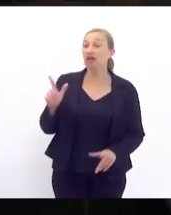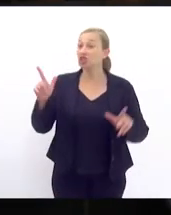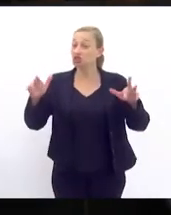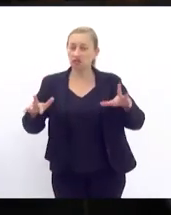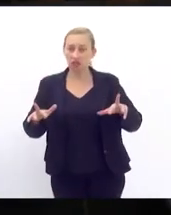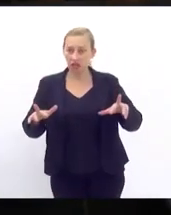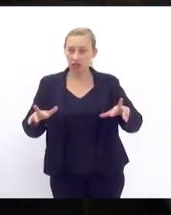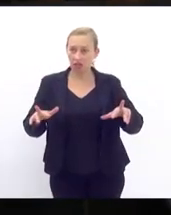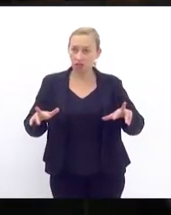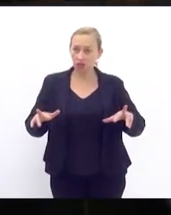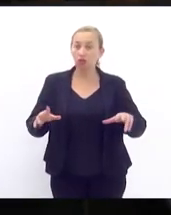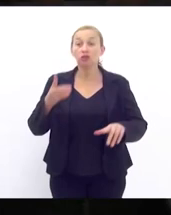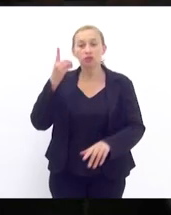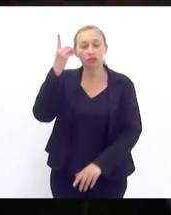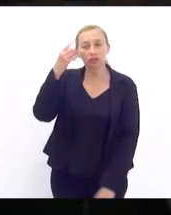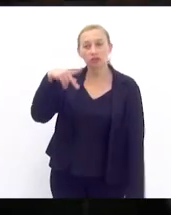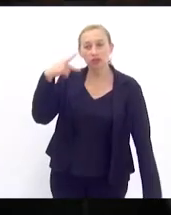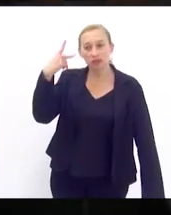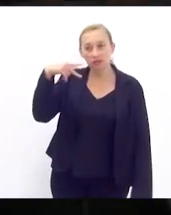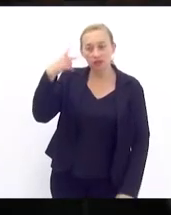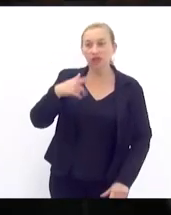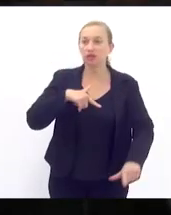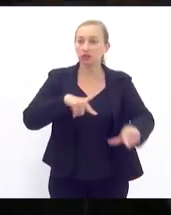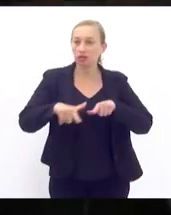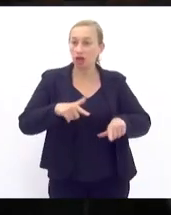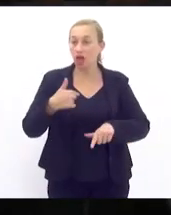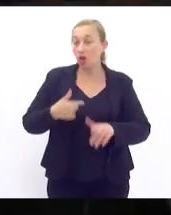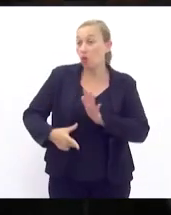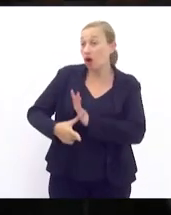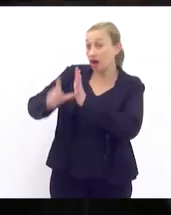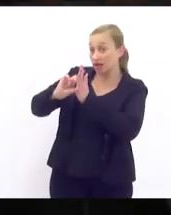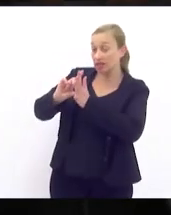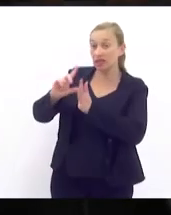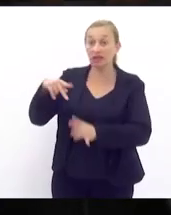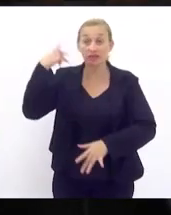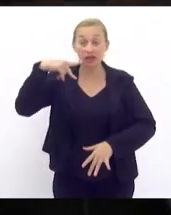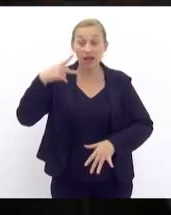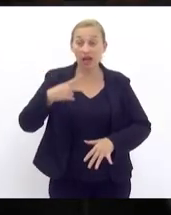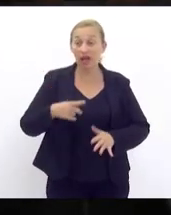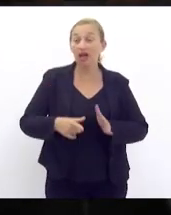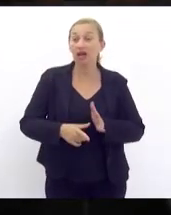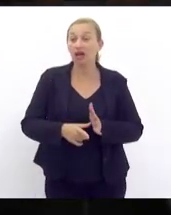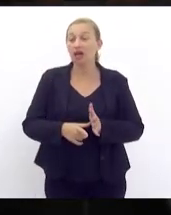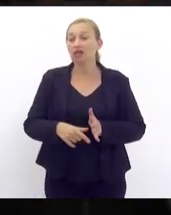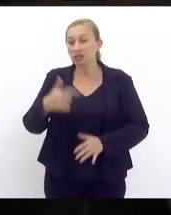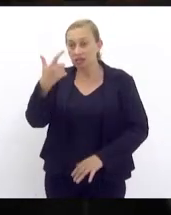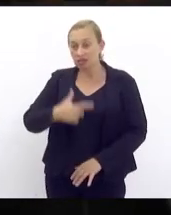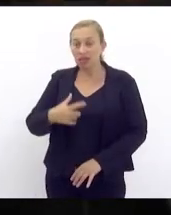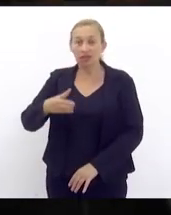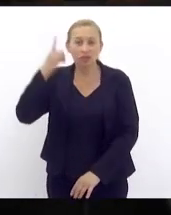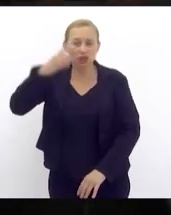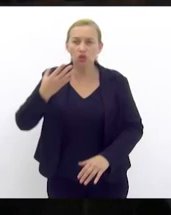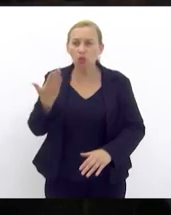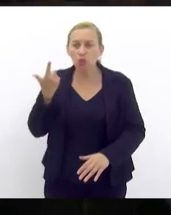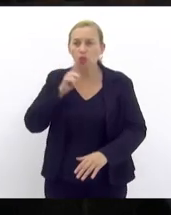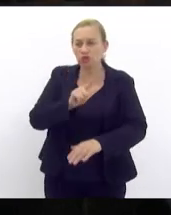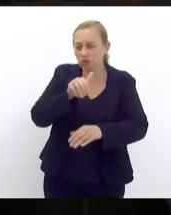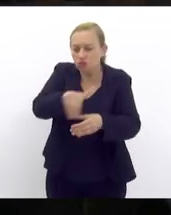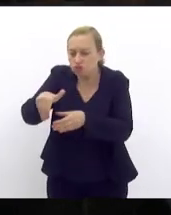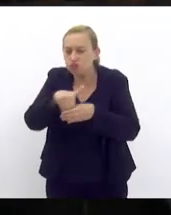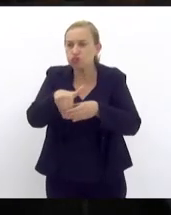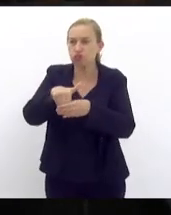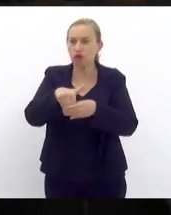do trabalho do vereador eu era vereador antes de estar como deputado de ter conseguido essa eleição de ter conseguido